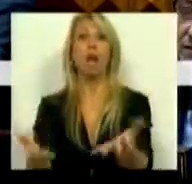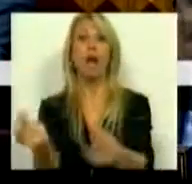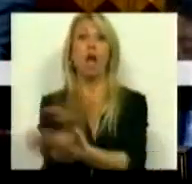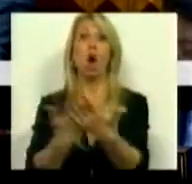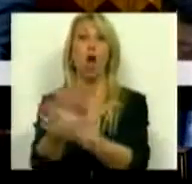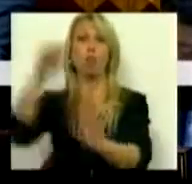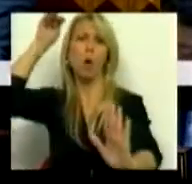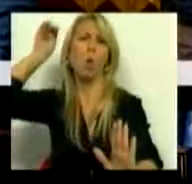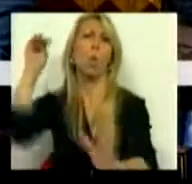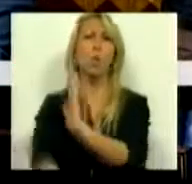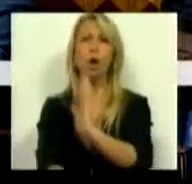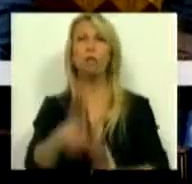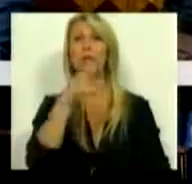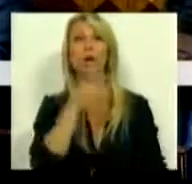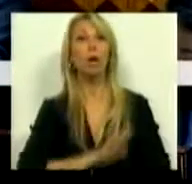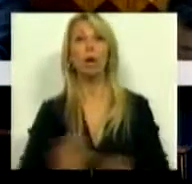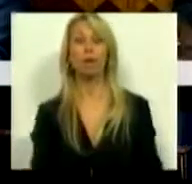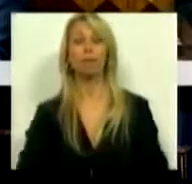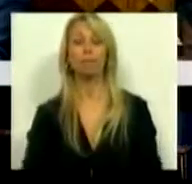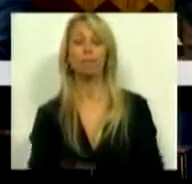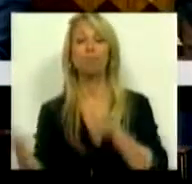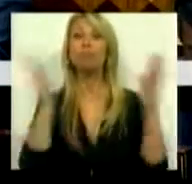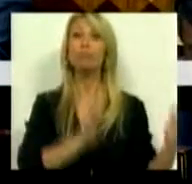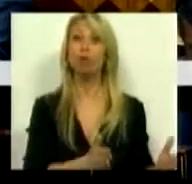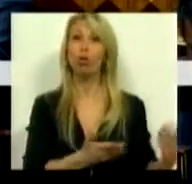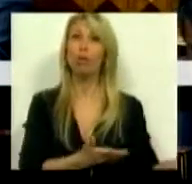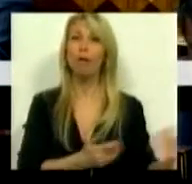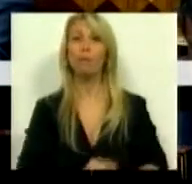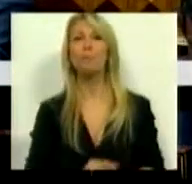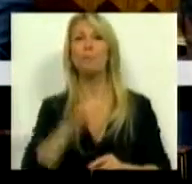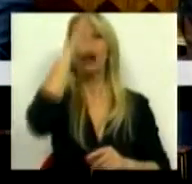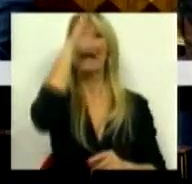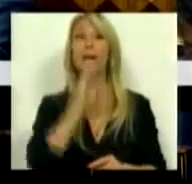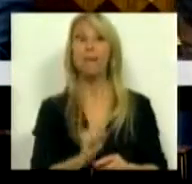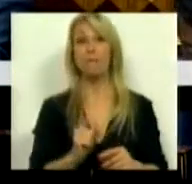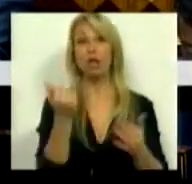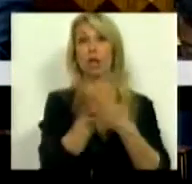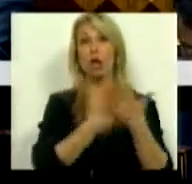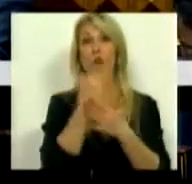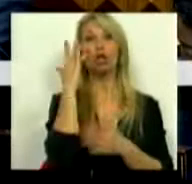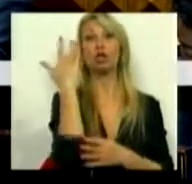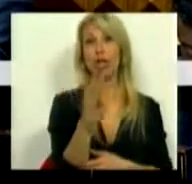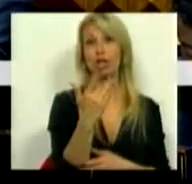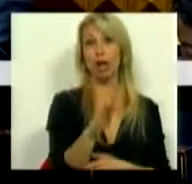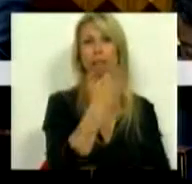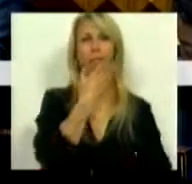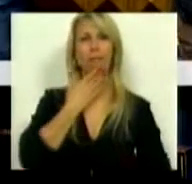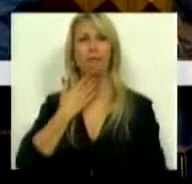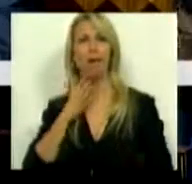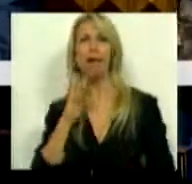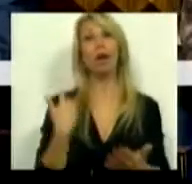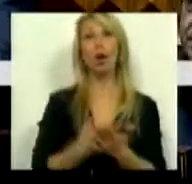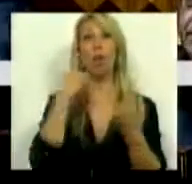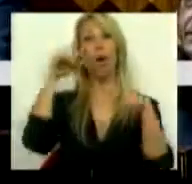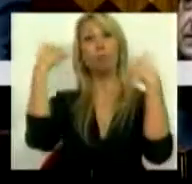catastrófica. Por outro lado, o Ministro de Negócios Estrangeiros, hábil, que não lhe dá palco internacional. Portanto, eu